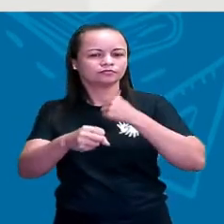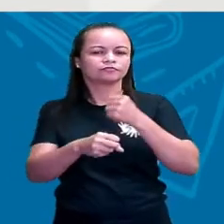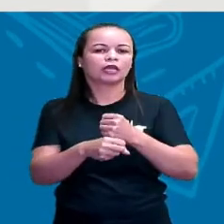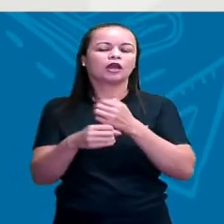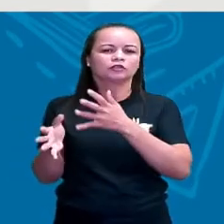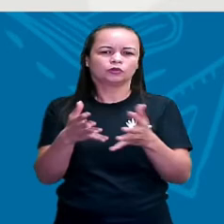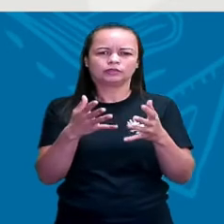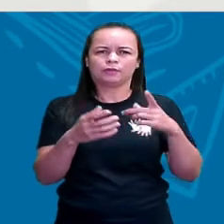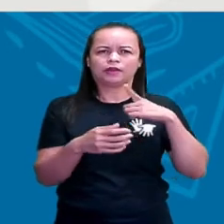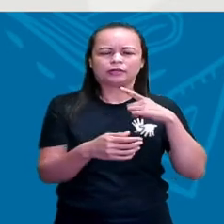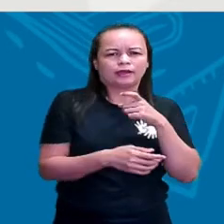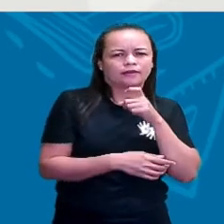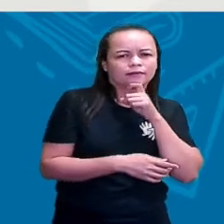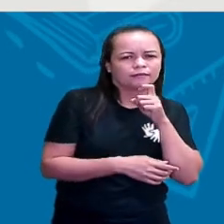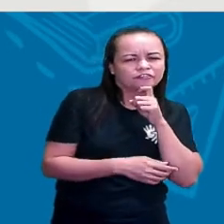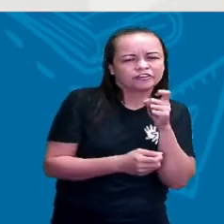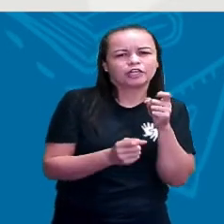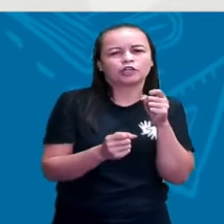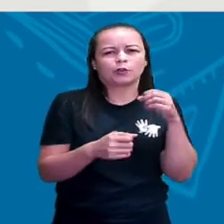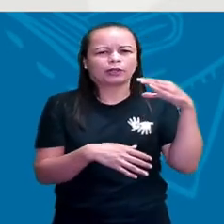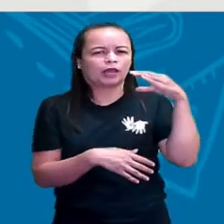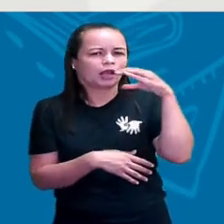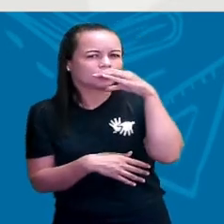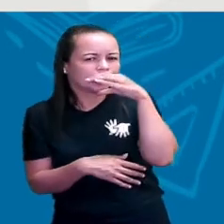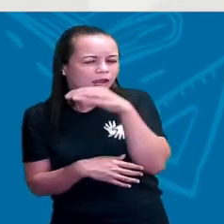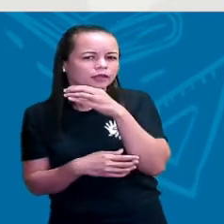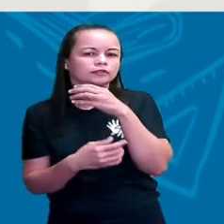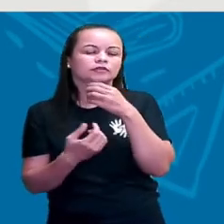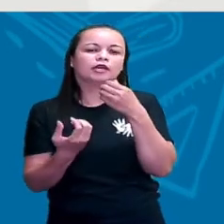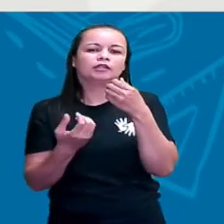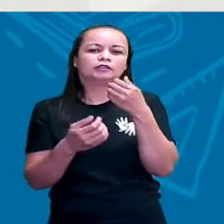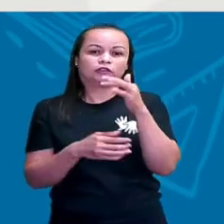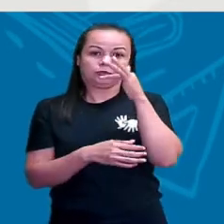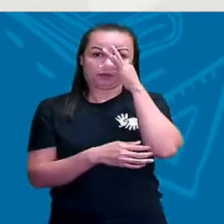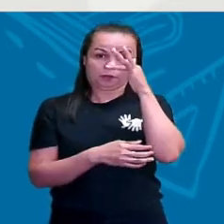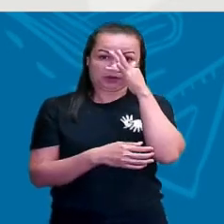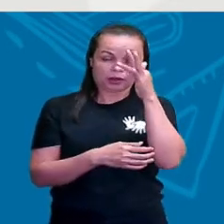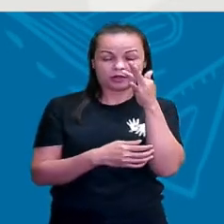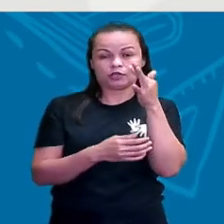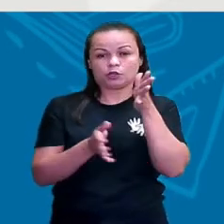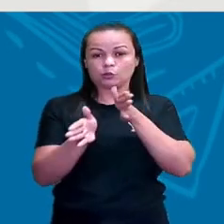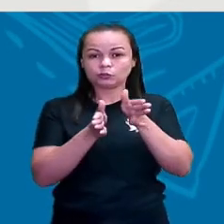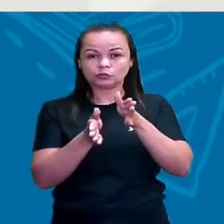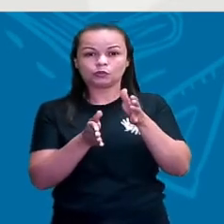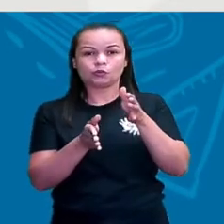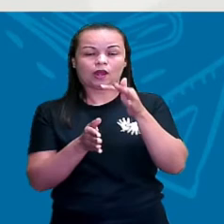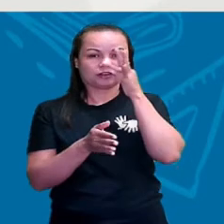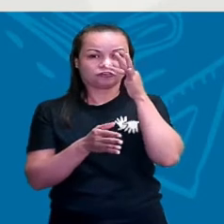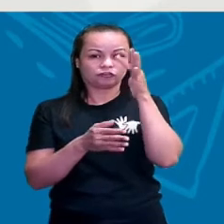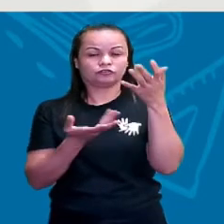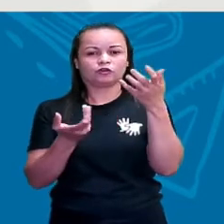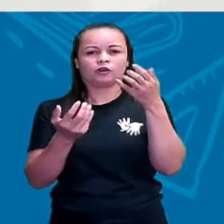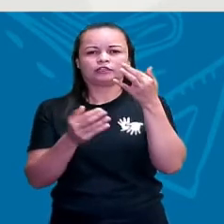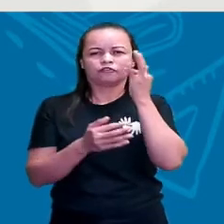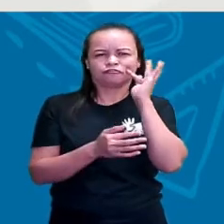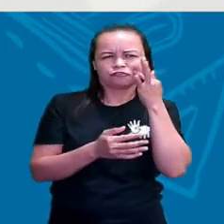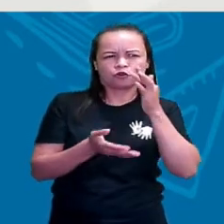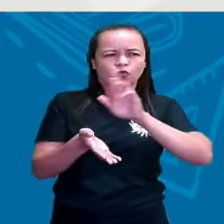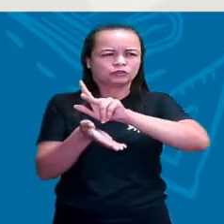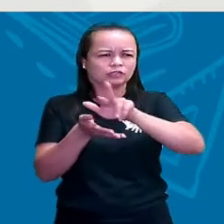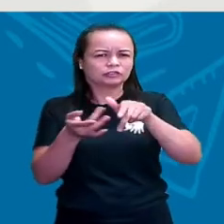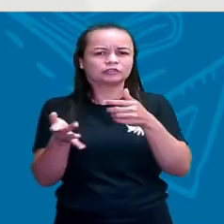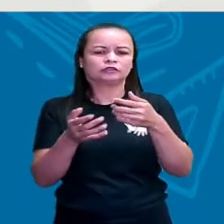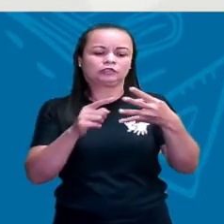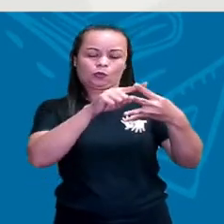mais frio. Tem período do ano que as árvores florescem. Que dão frutos. As